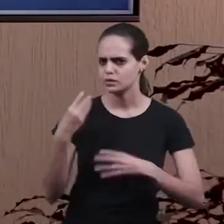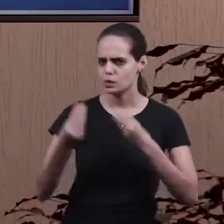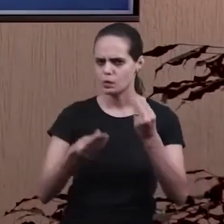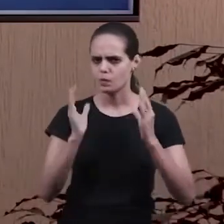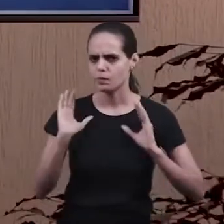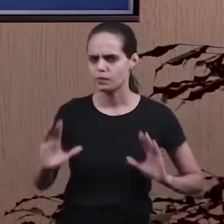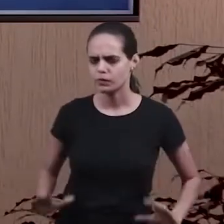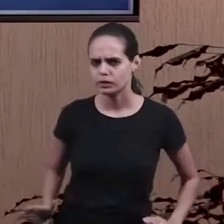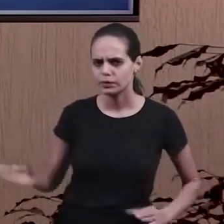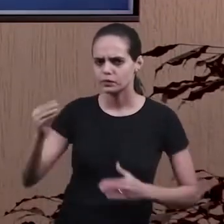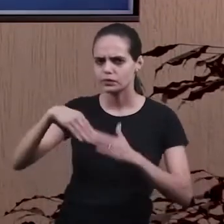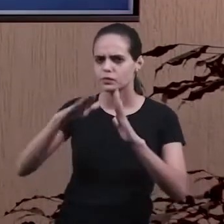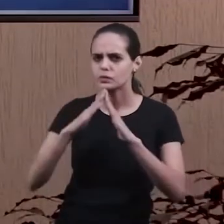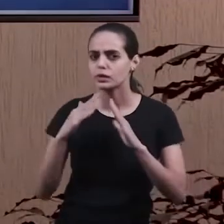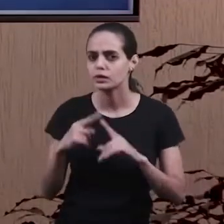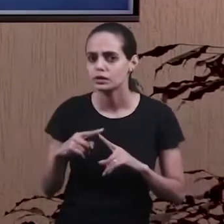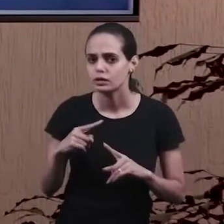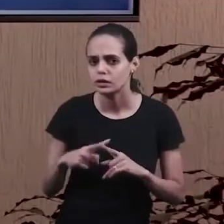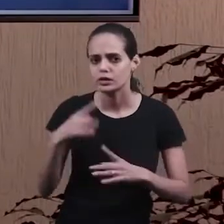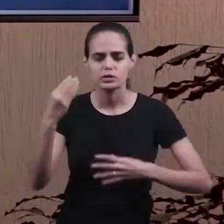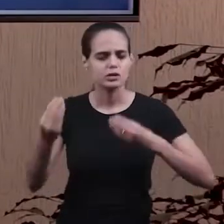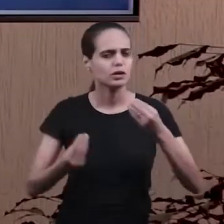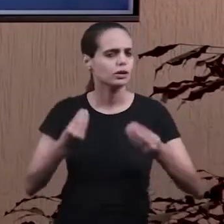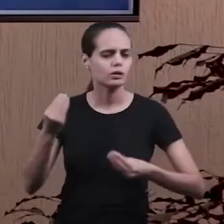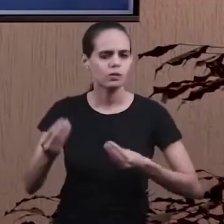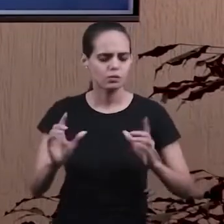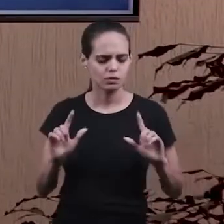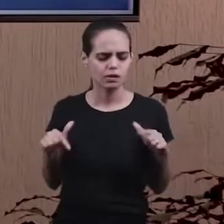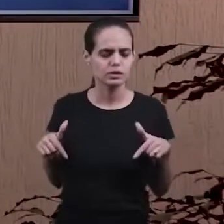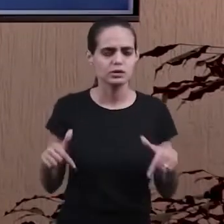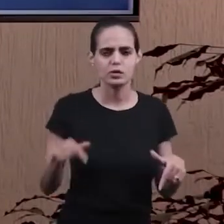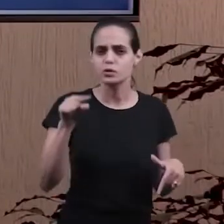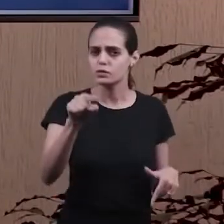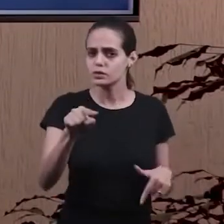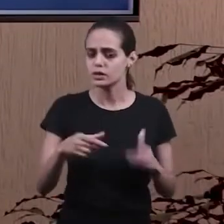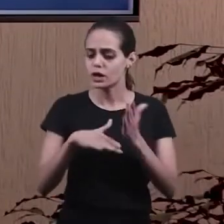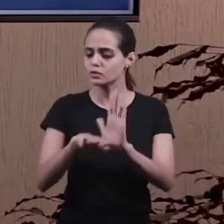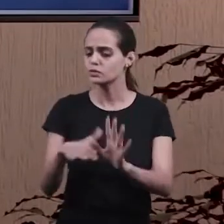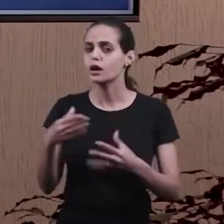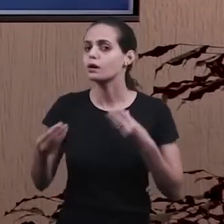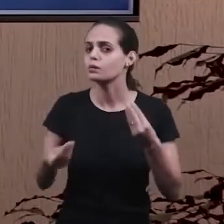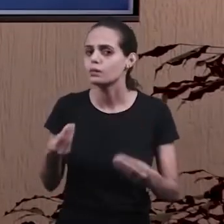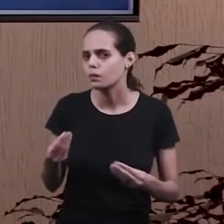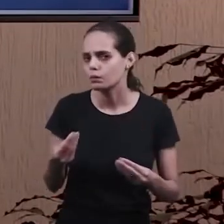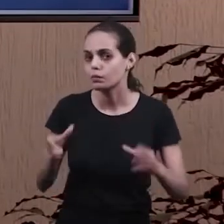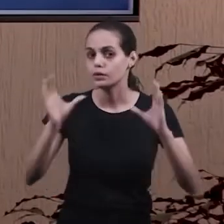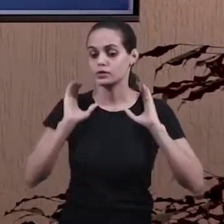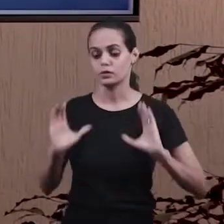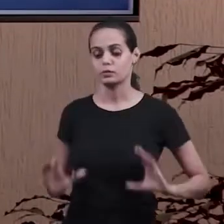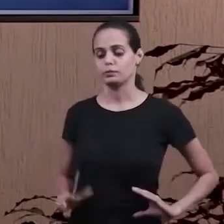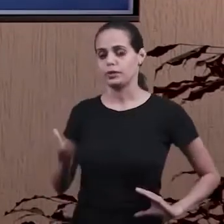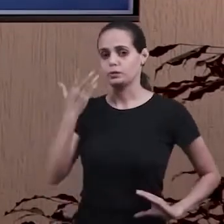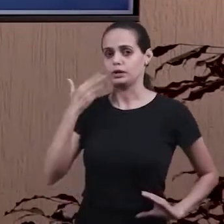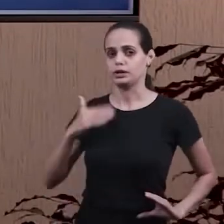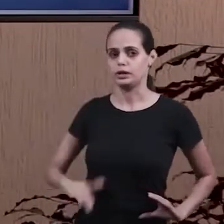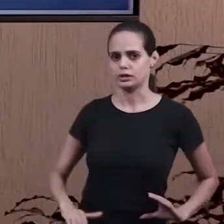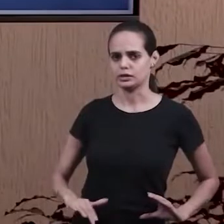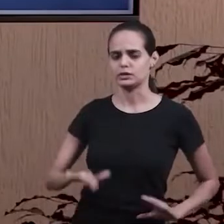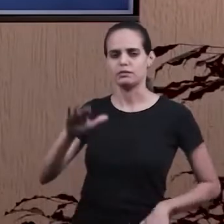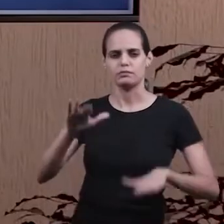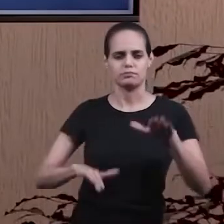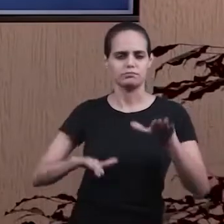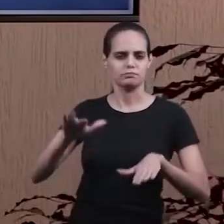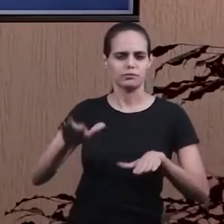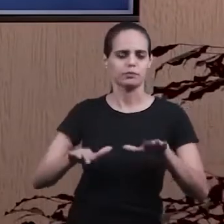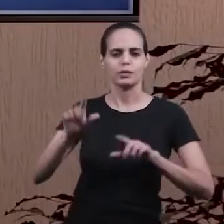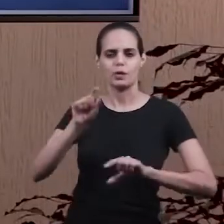comportamento dessa criança e o que vocês podem fazer para ajudá-la. E esse comportamento, ele vai depender